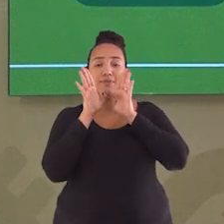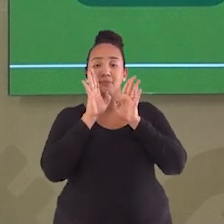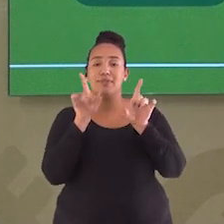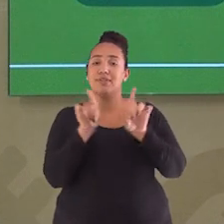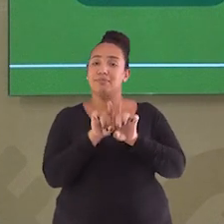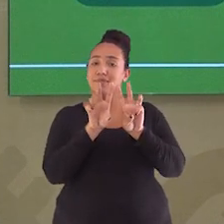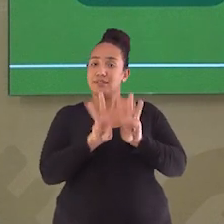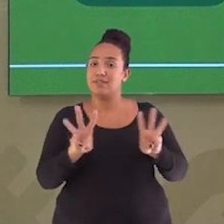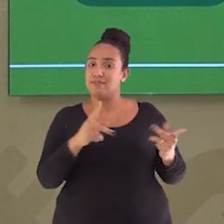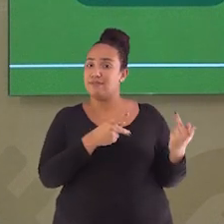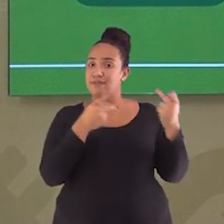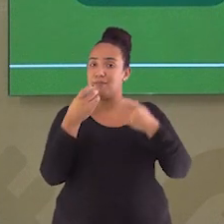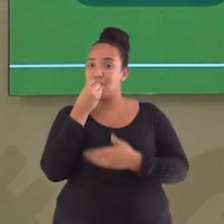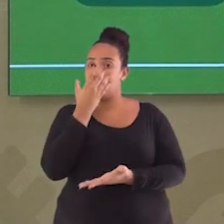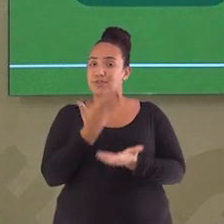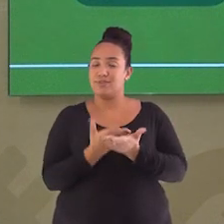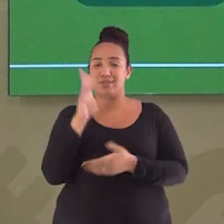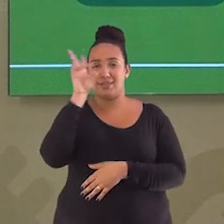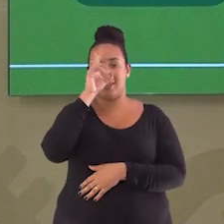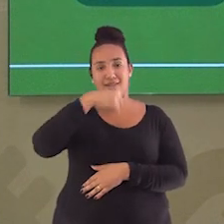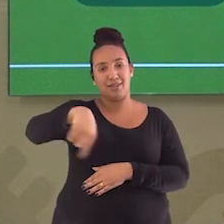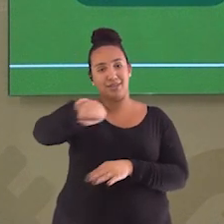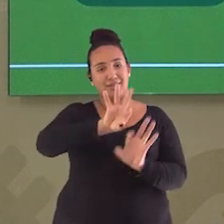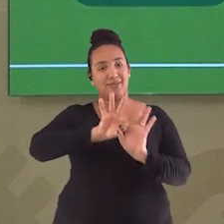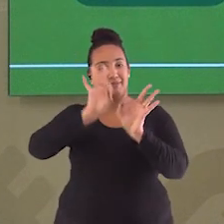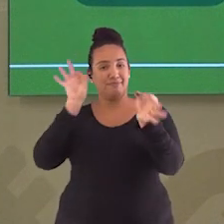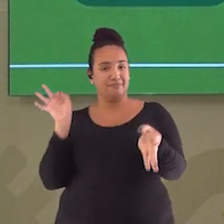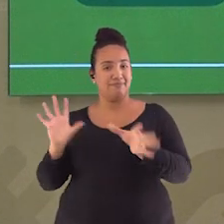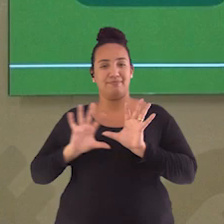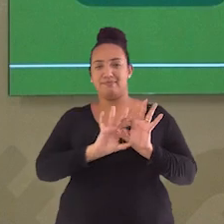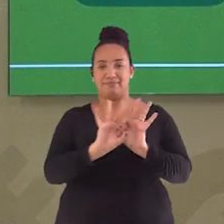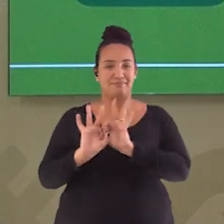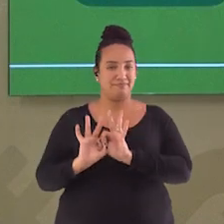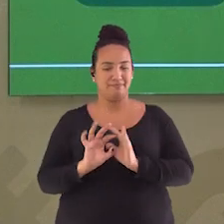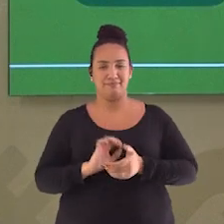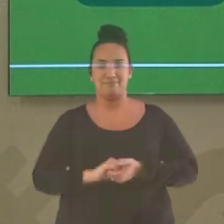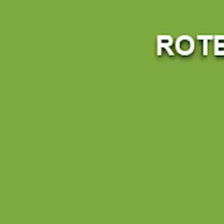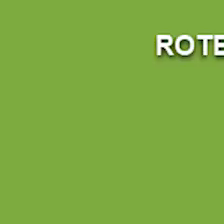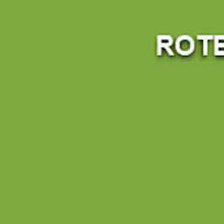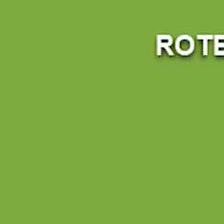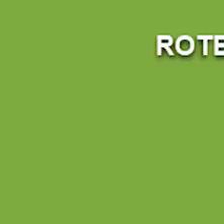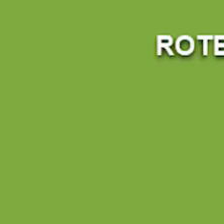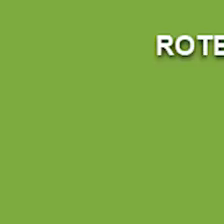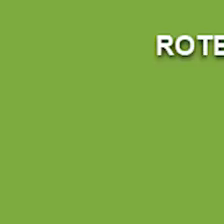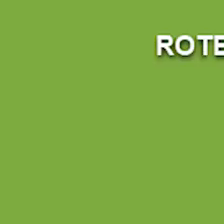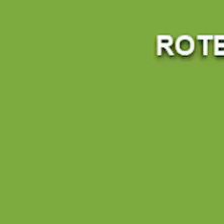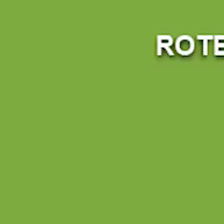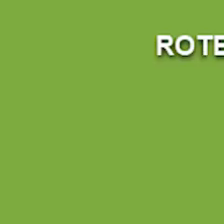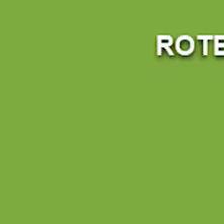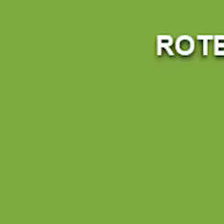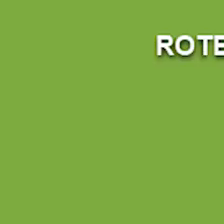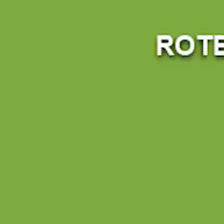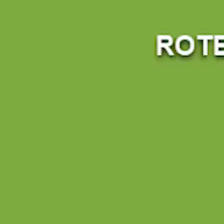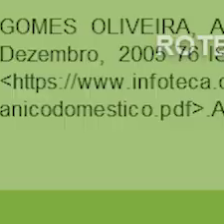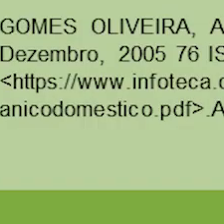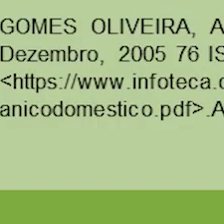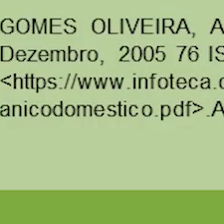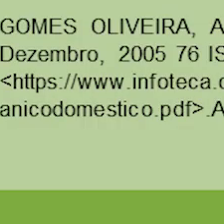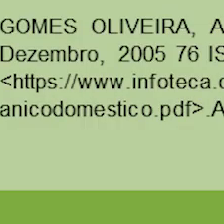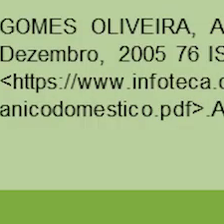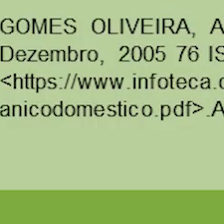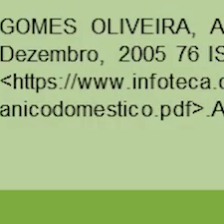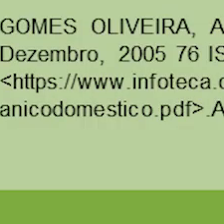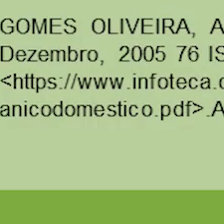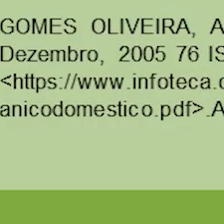site. Bons estudos e não se esqueçam, mesmo distantes, estamos juntos. Acompanhe nosso Acompanhe o deutschen Acompanhe